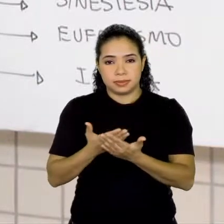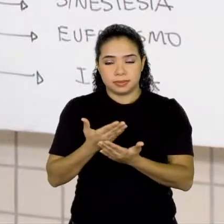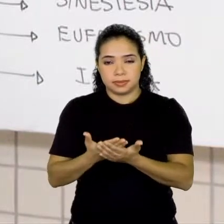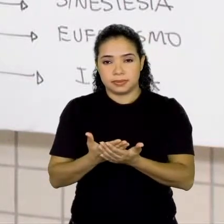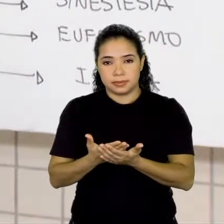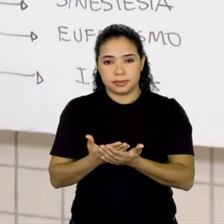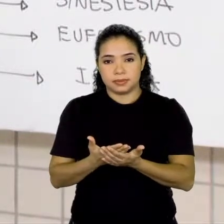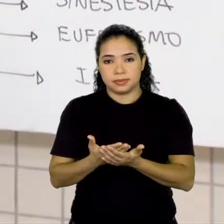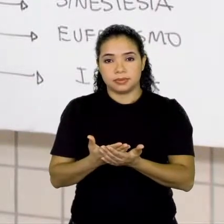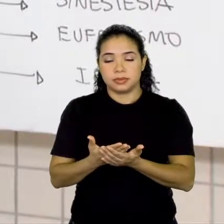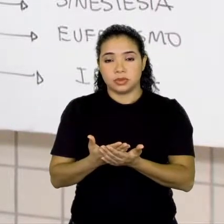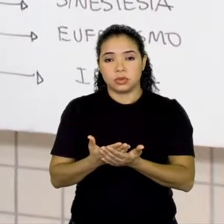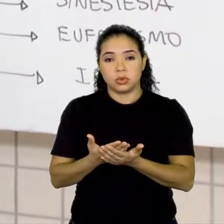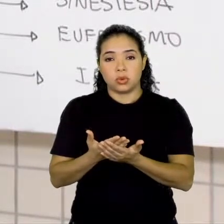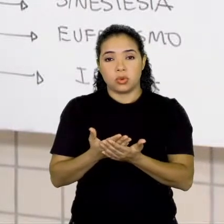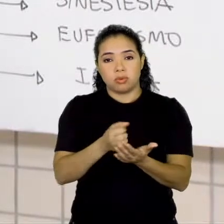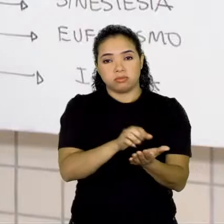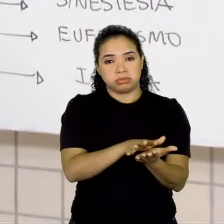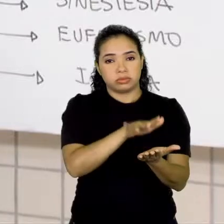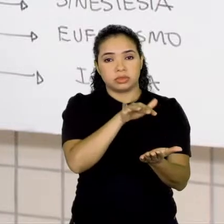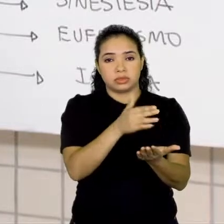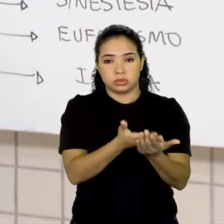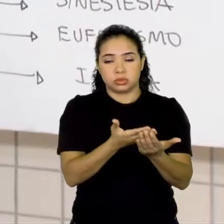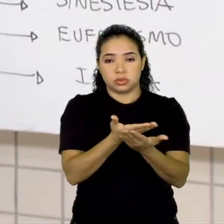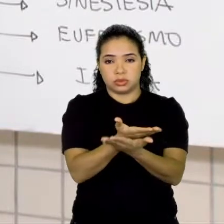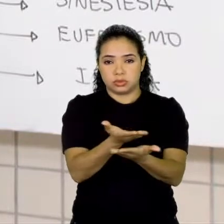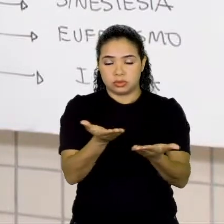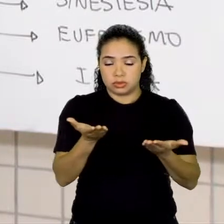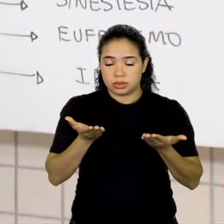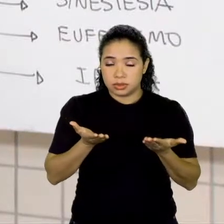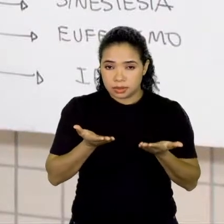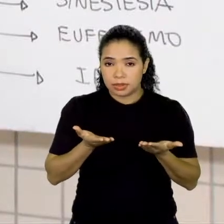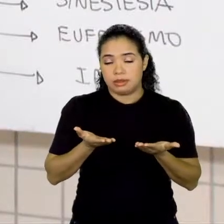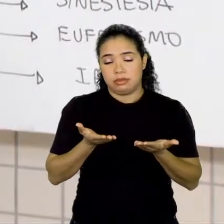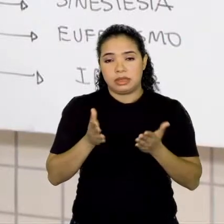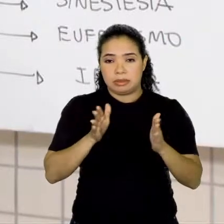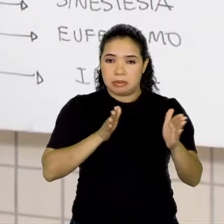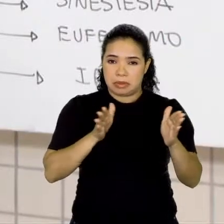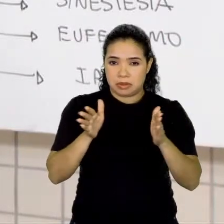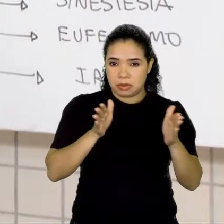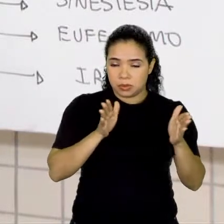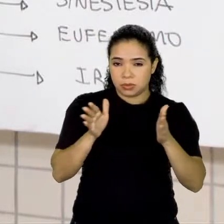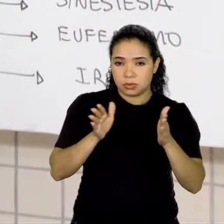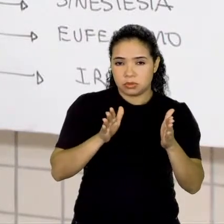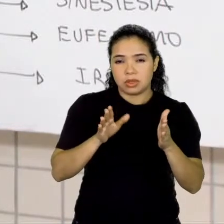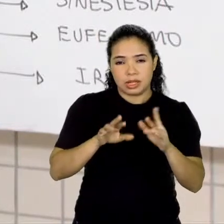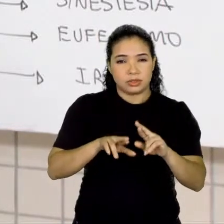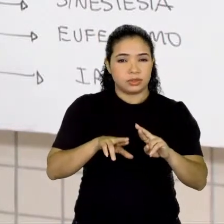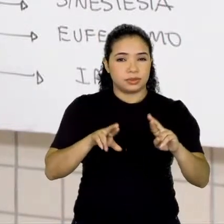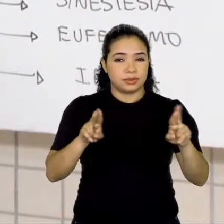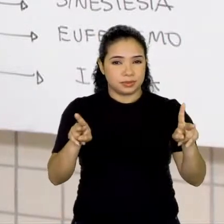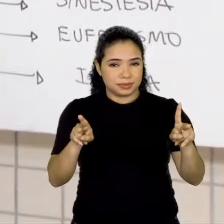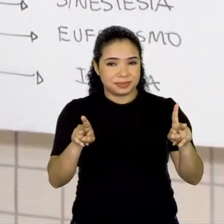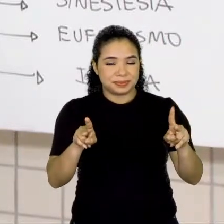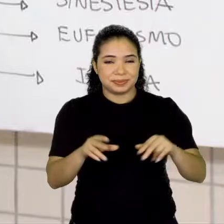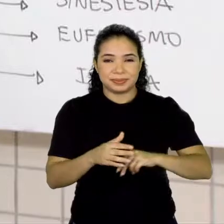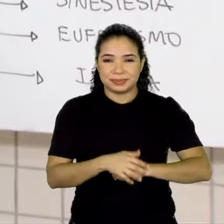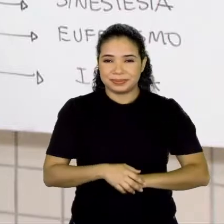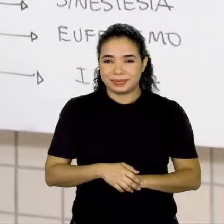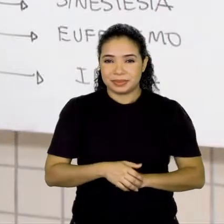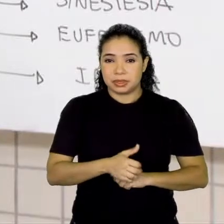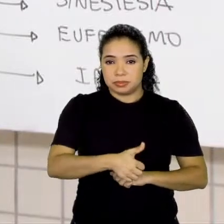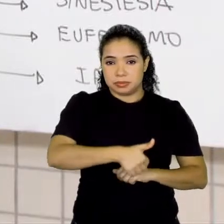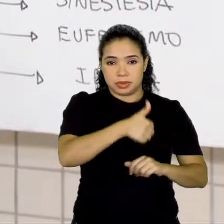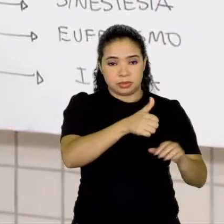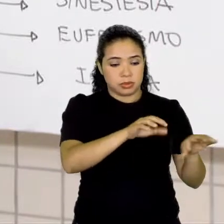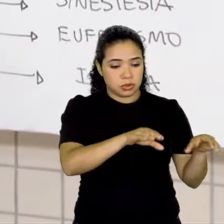No bloco de estudos de vocês, dessa quinzena, nós fizemos de maneira diferente. O primeiro grupo